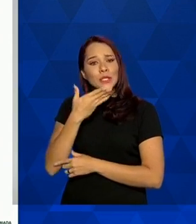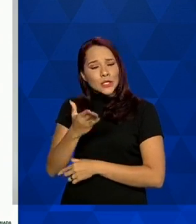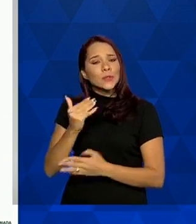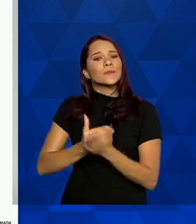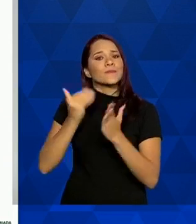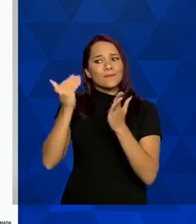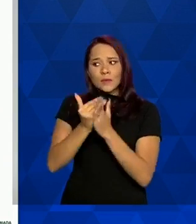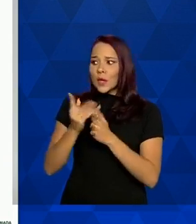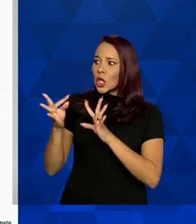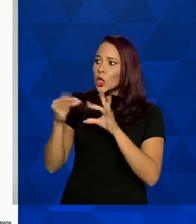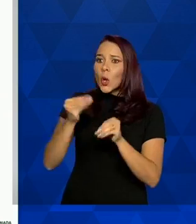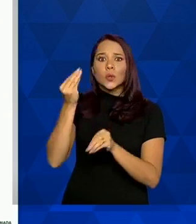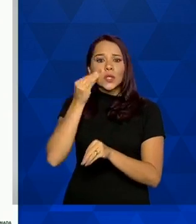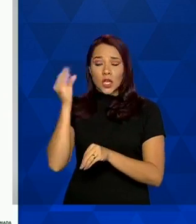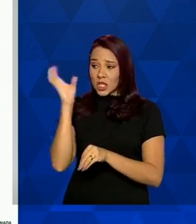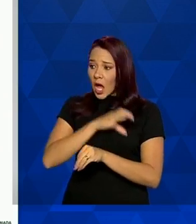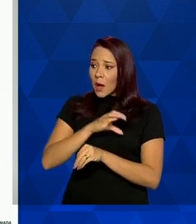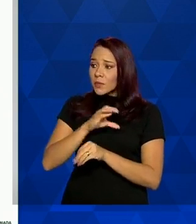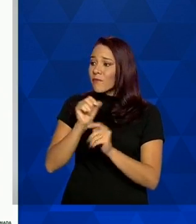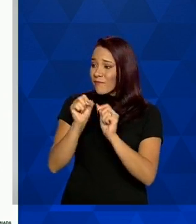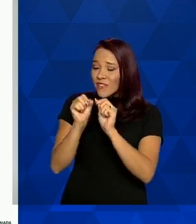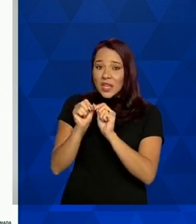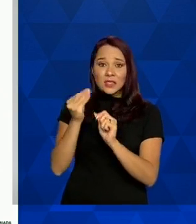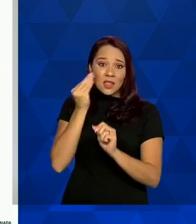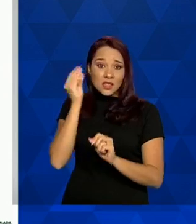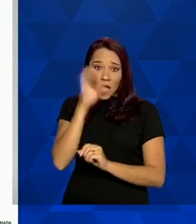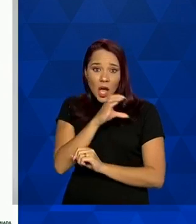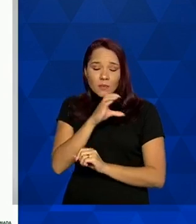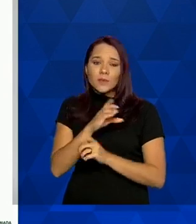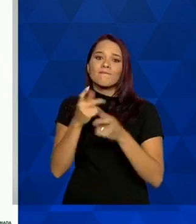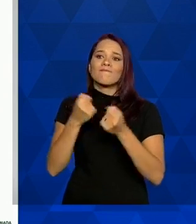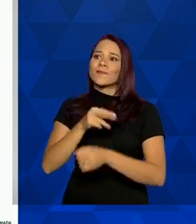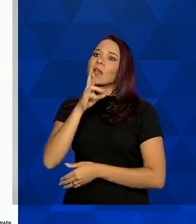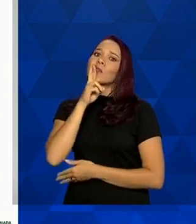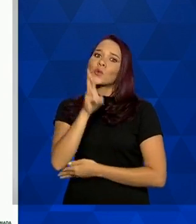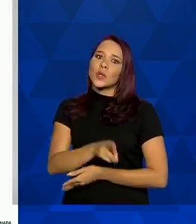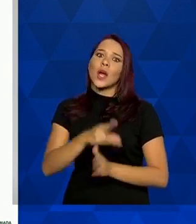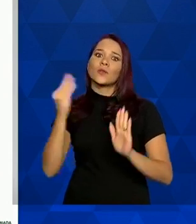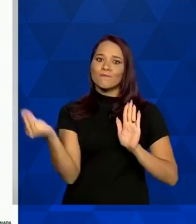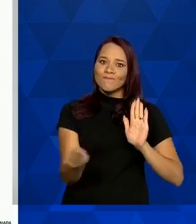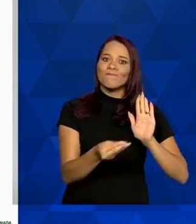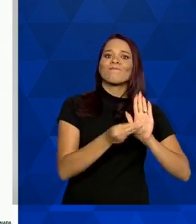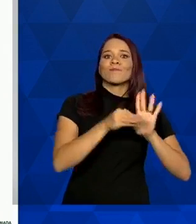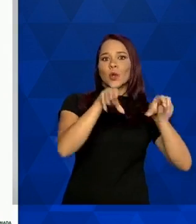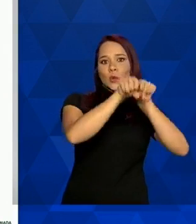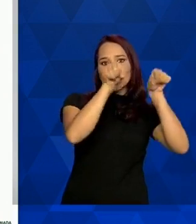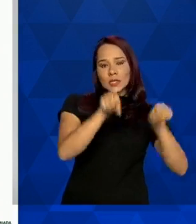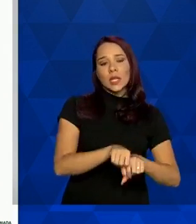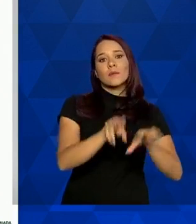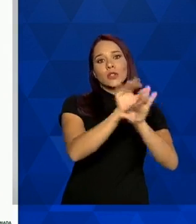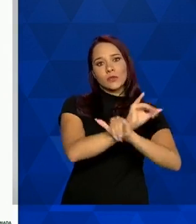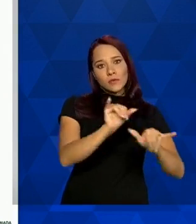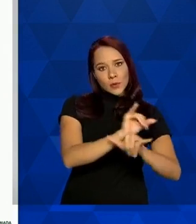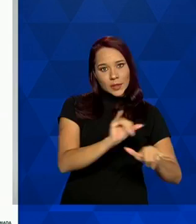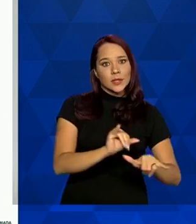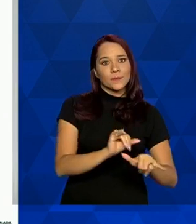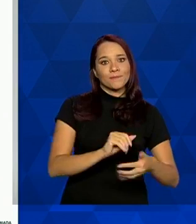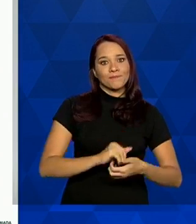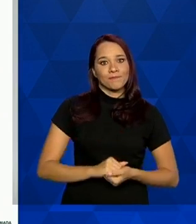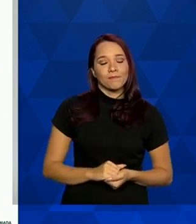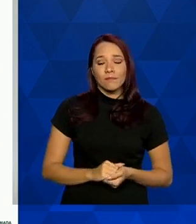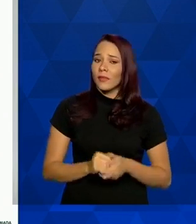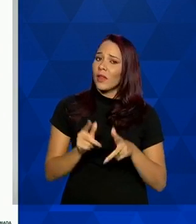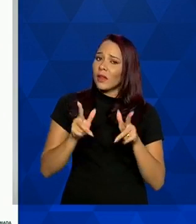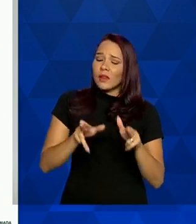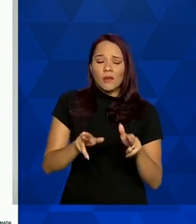que todos os testes rápidos aplicados tenham seus resultados inseridos nos sistemas de informação a